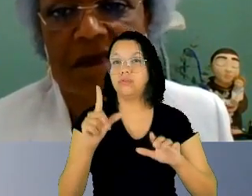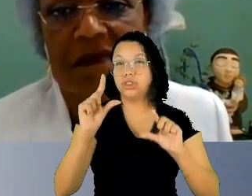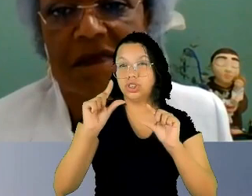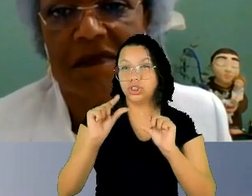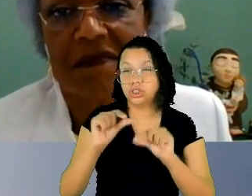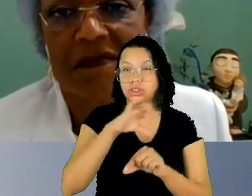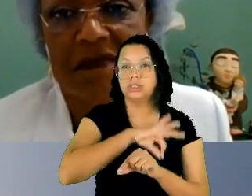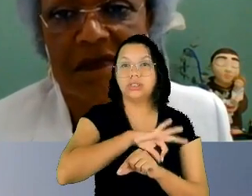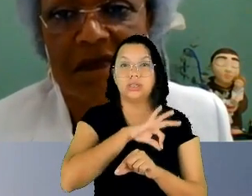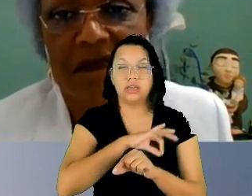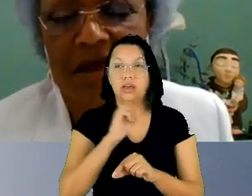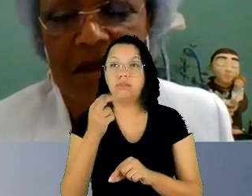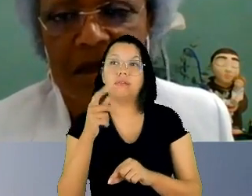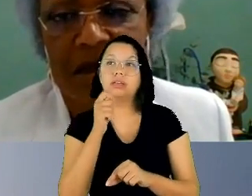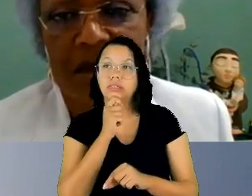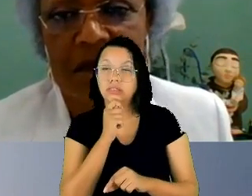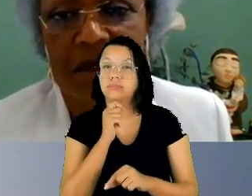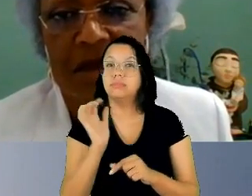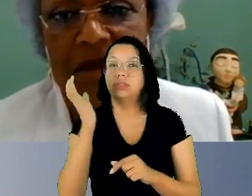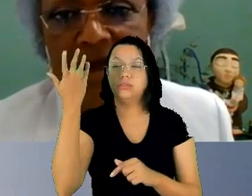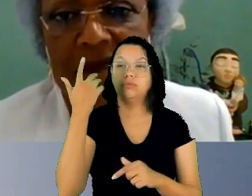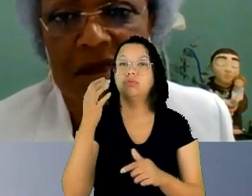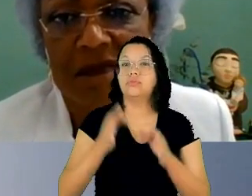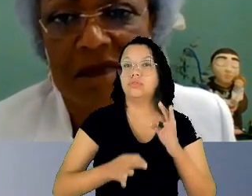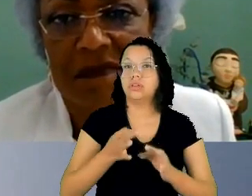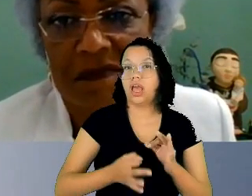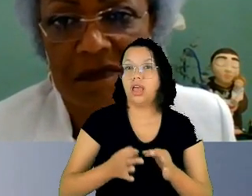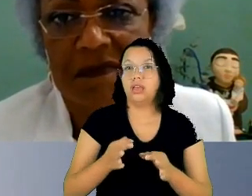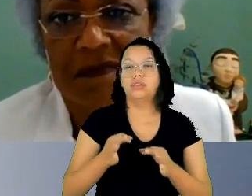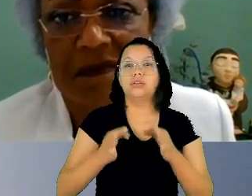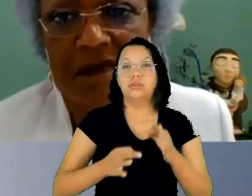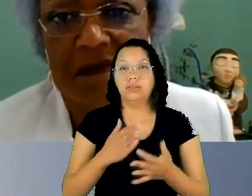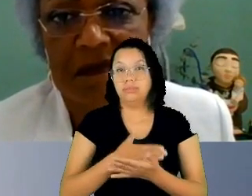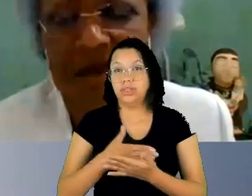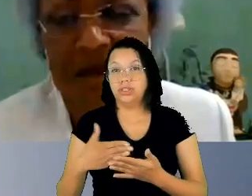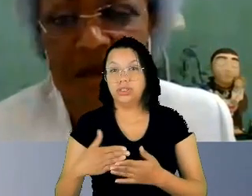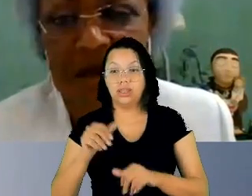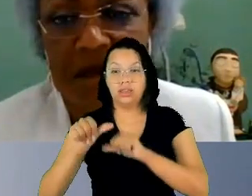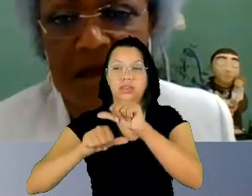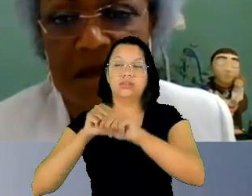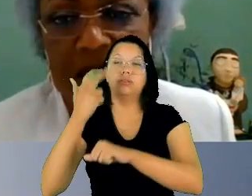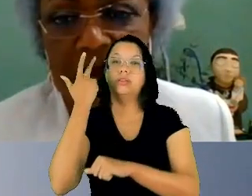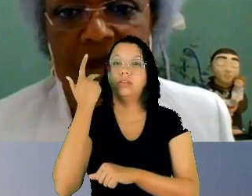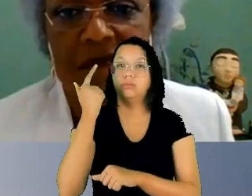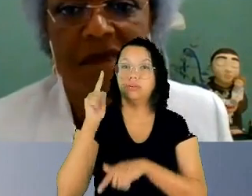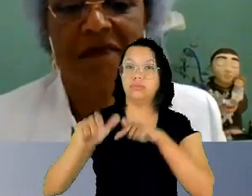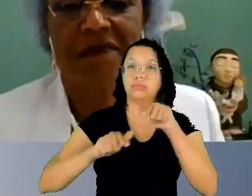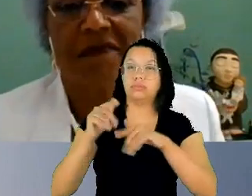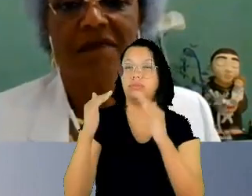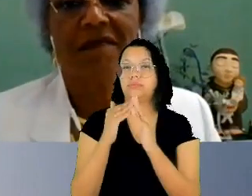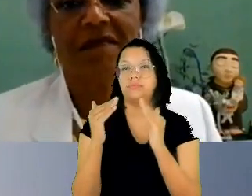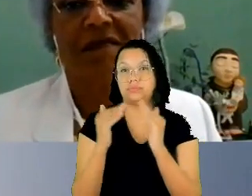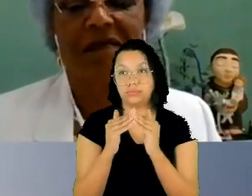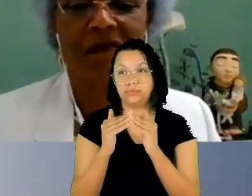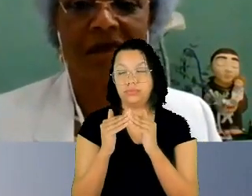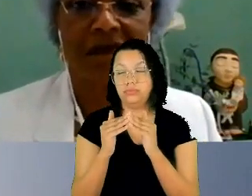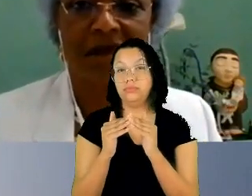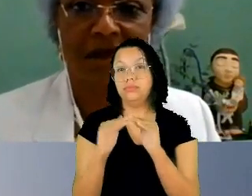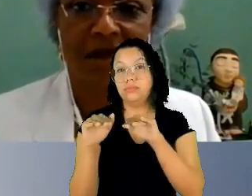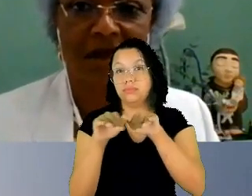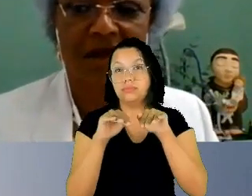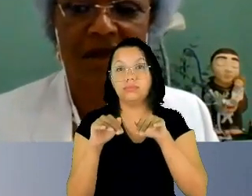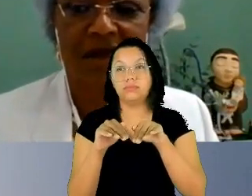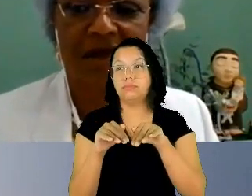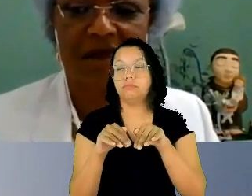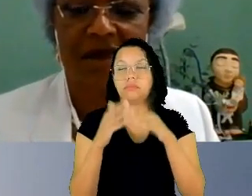judiciais que julgam a partir da naturalização do trabalho doméstico e de cuidado invisível e não remunerado ou de baixa